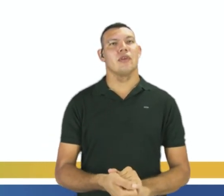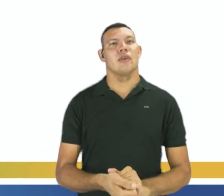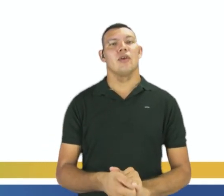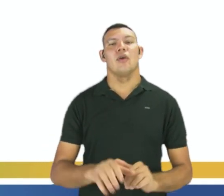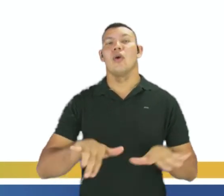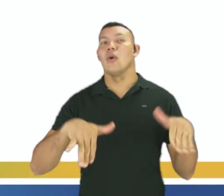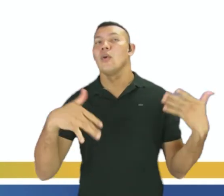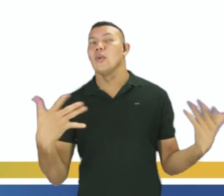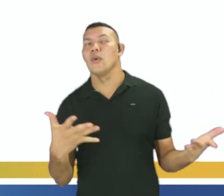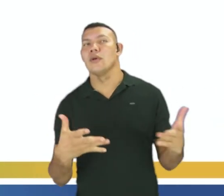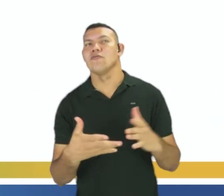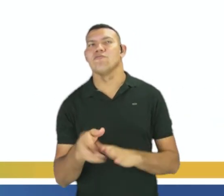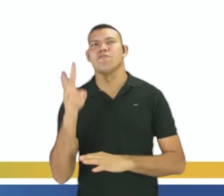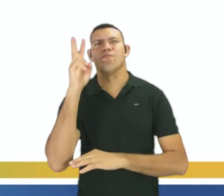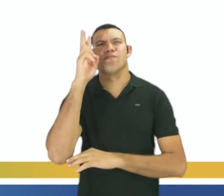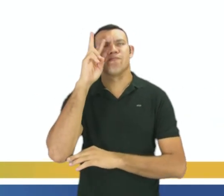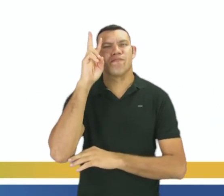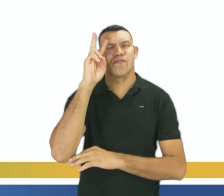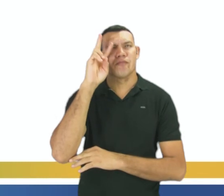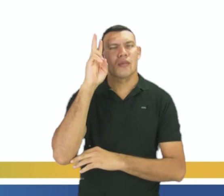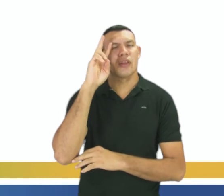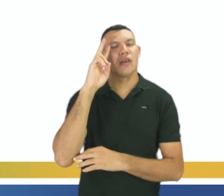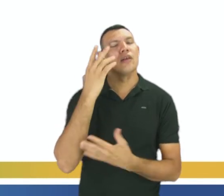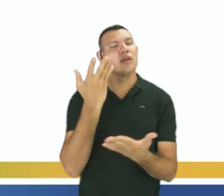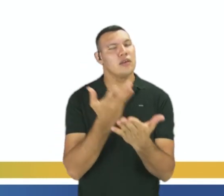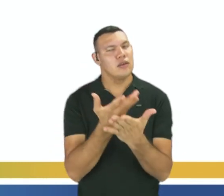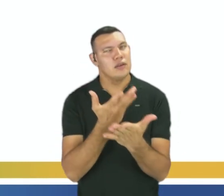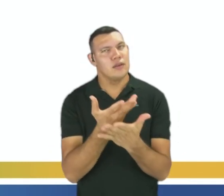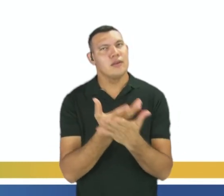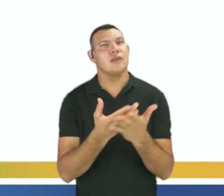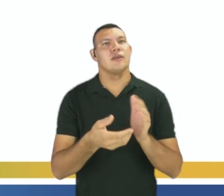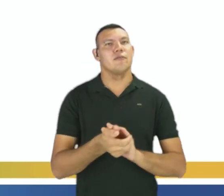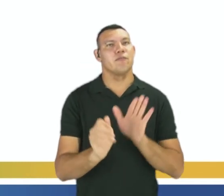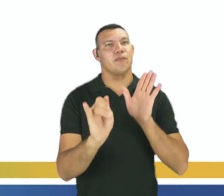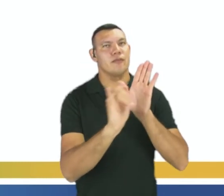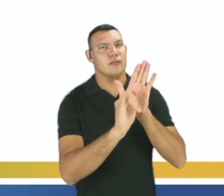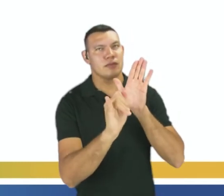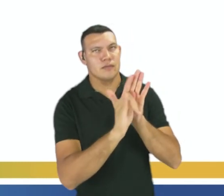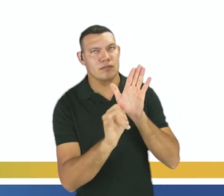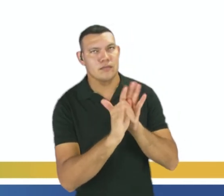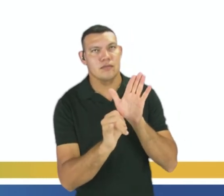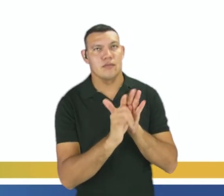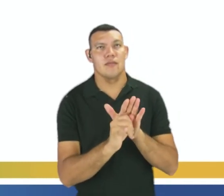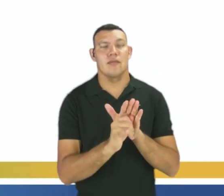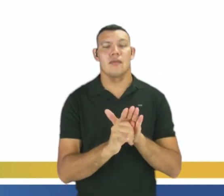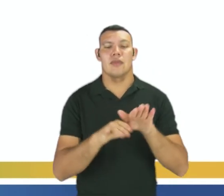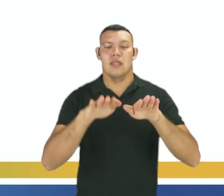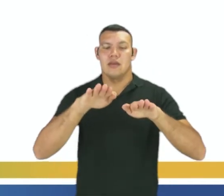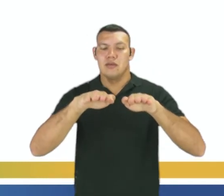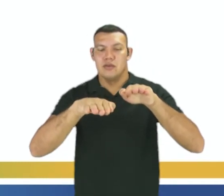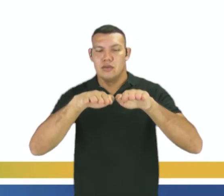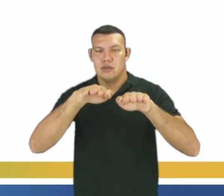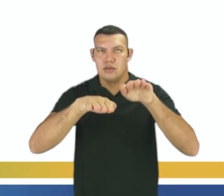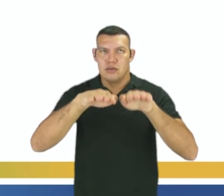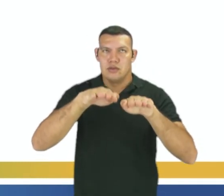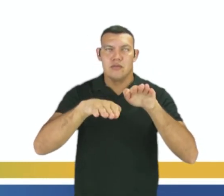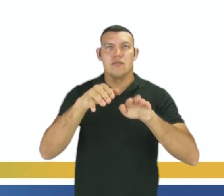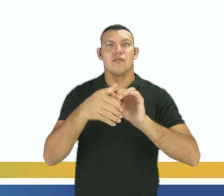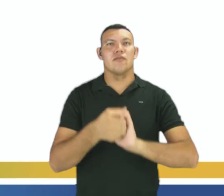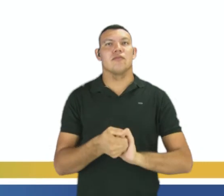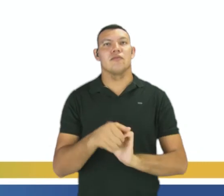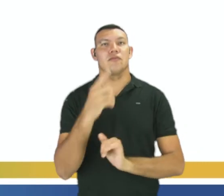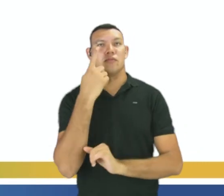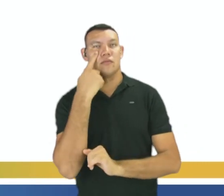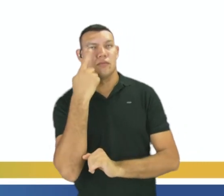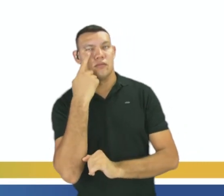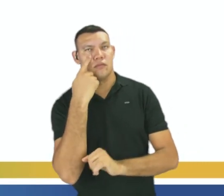equilíbrio? Então, relembrando o a gente viu durante a aula, para a gente identificar um estado de equilíbrio, a gente viu naquelas